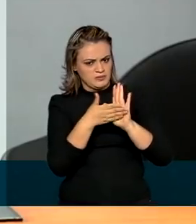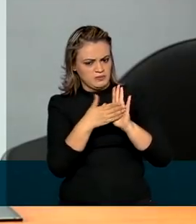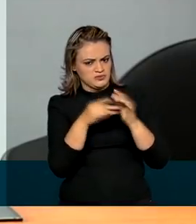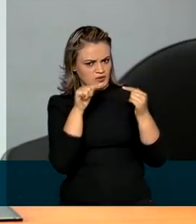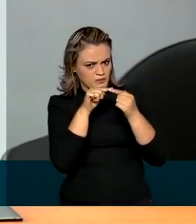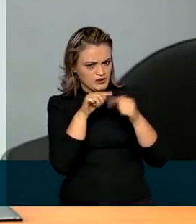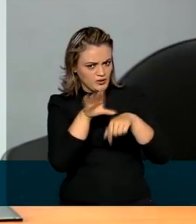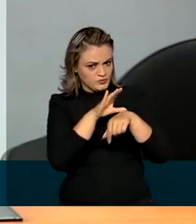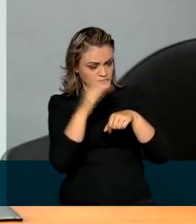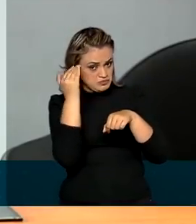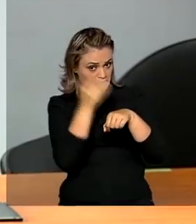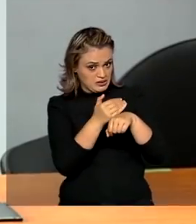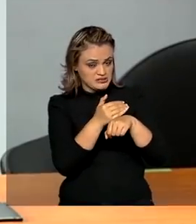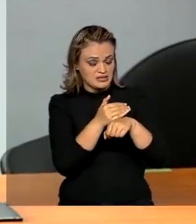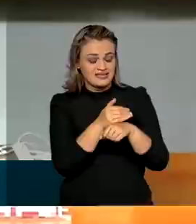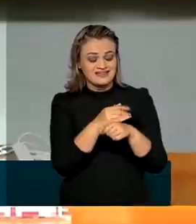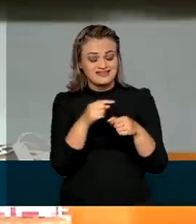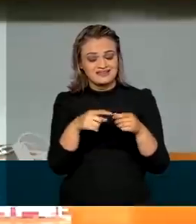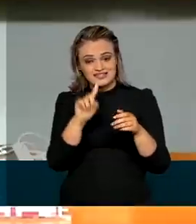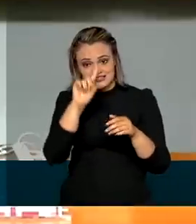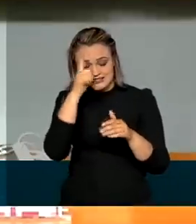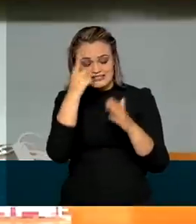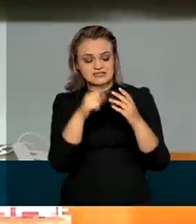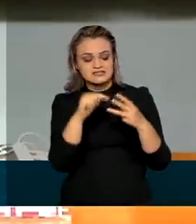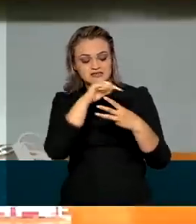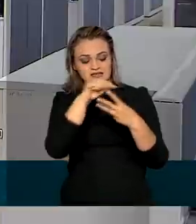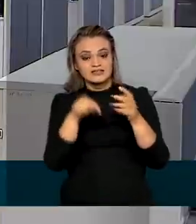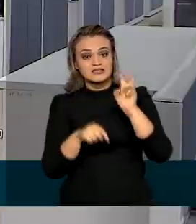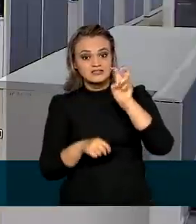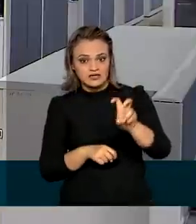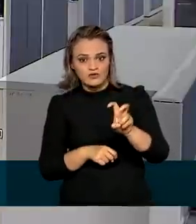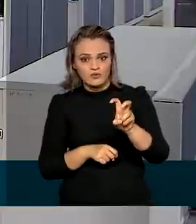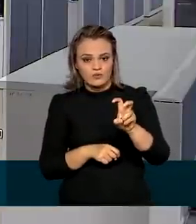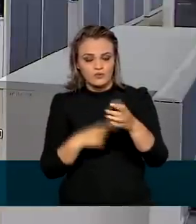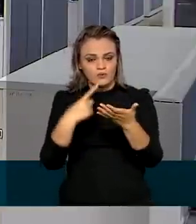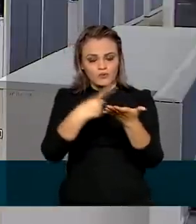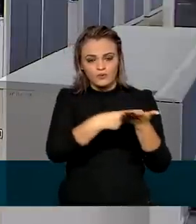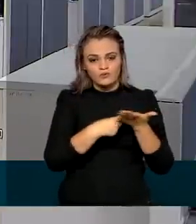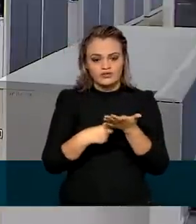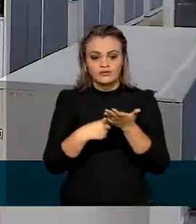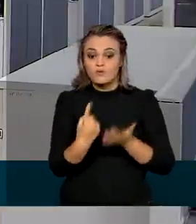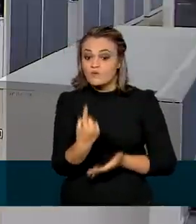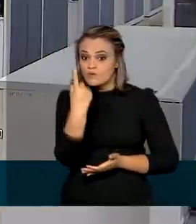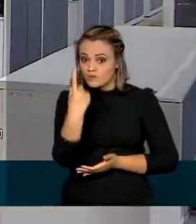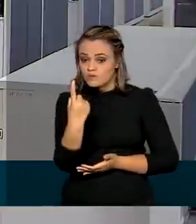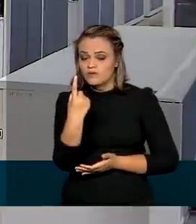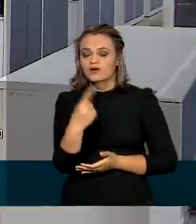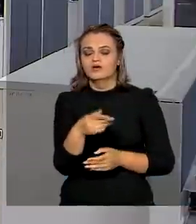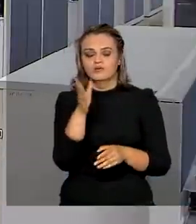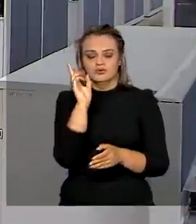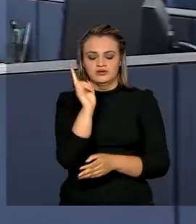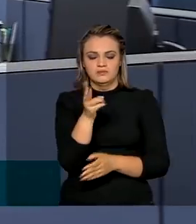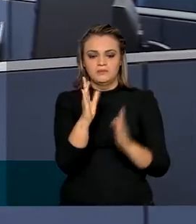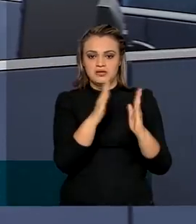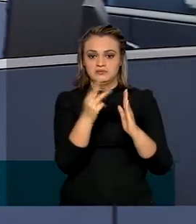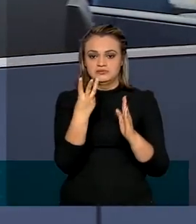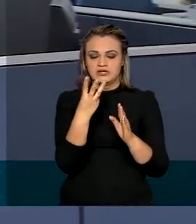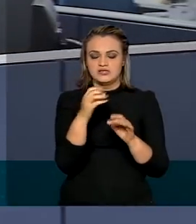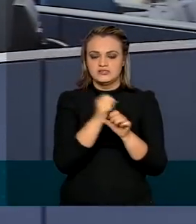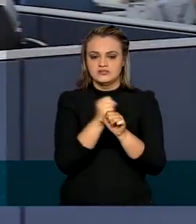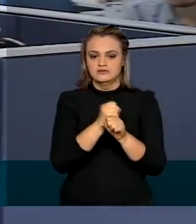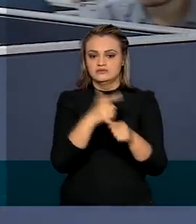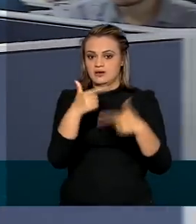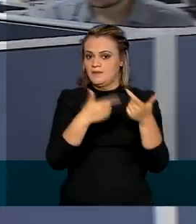que cria cinco tipos de vínculos para os novos servidores, apenas um deles com estabilidade depois de três anos no